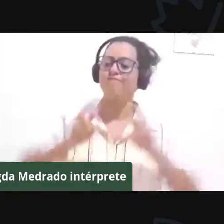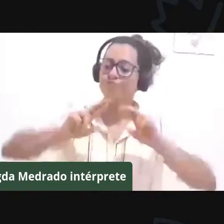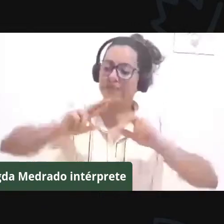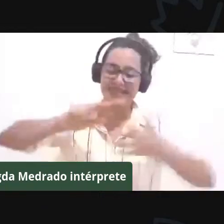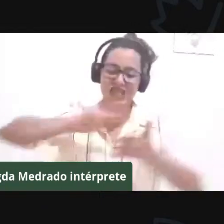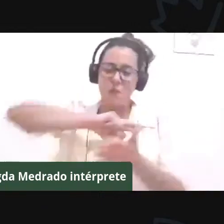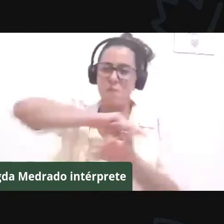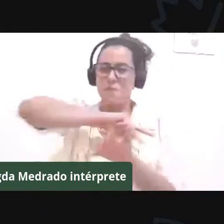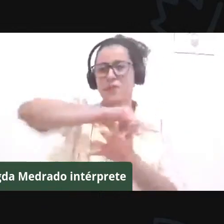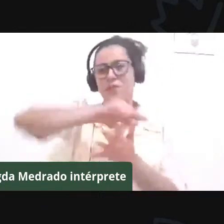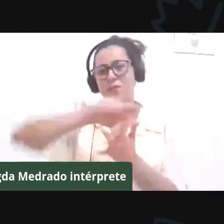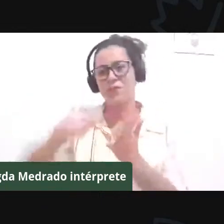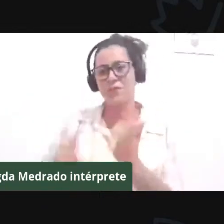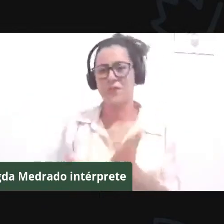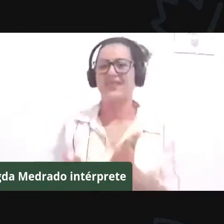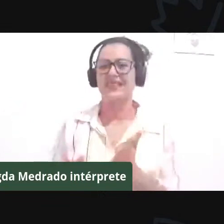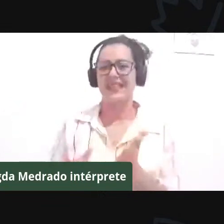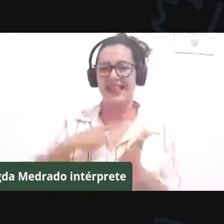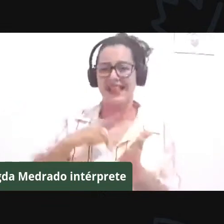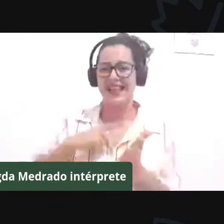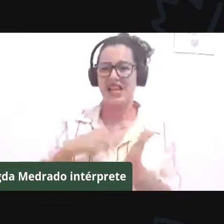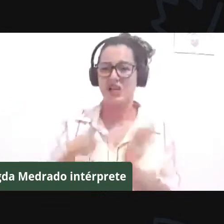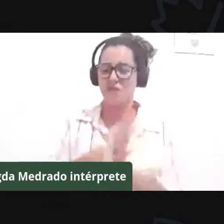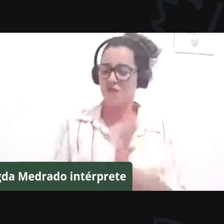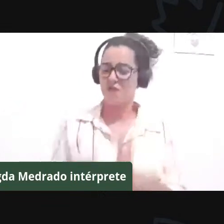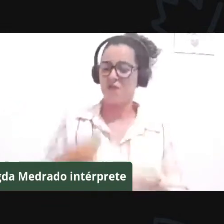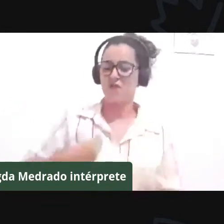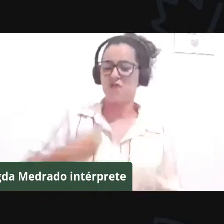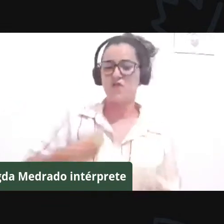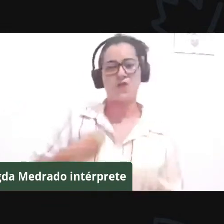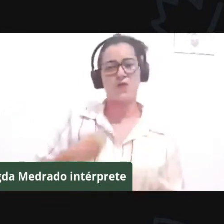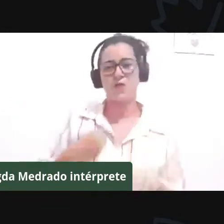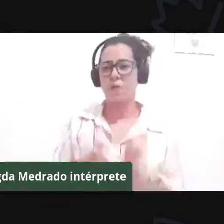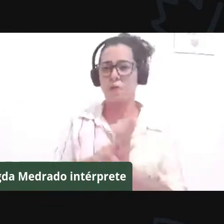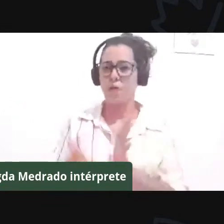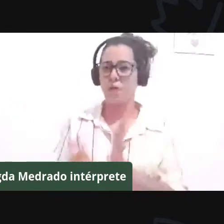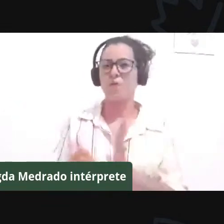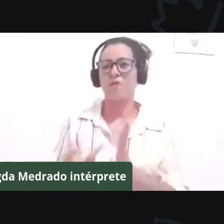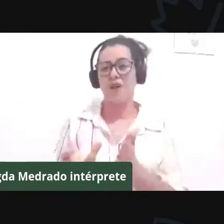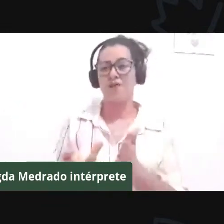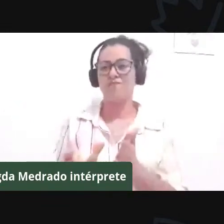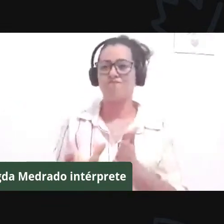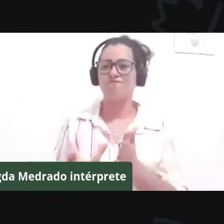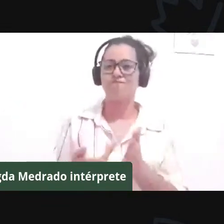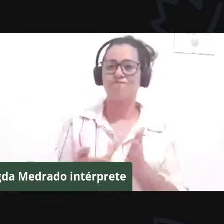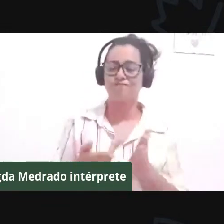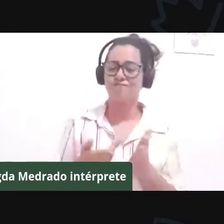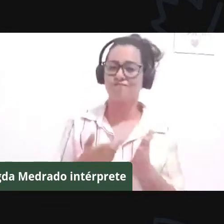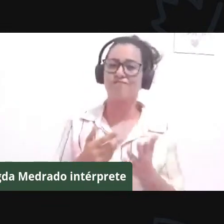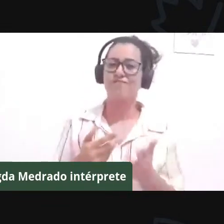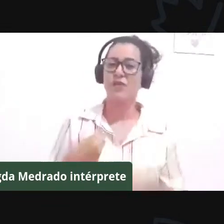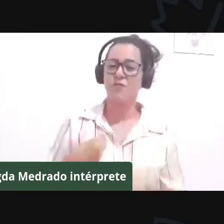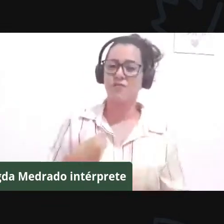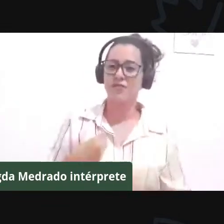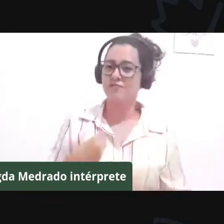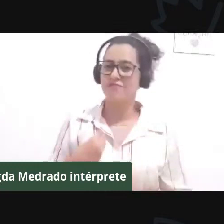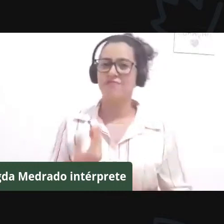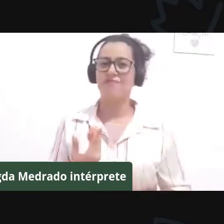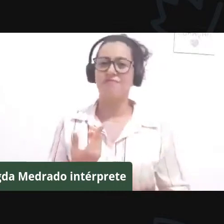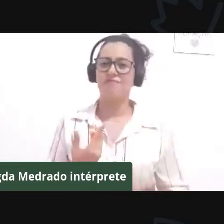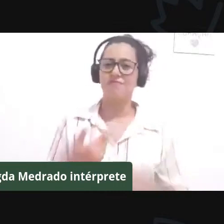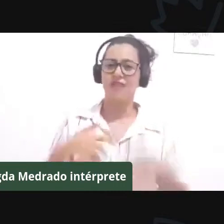que possuem formas próprias de organização social, que ocupam e usam o território e os recursos